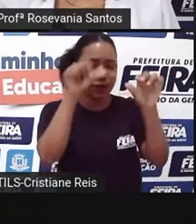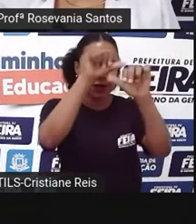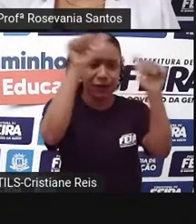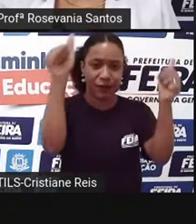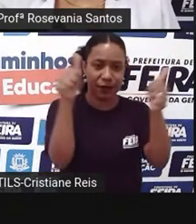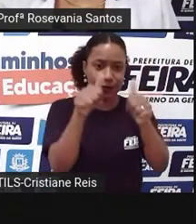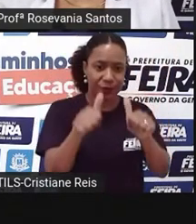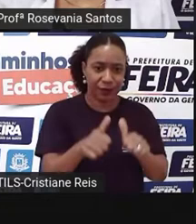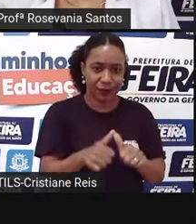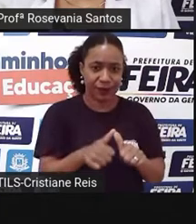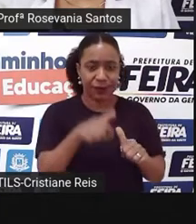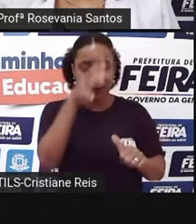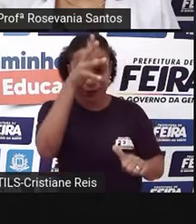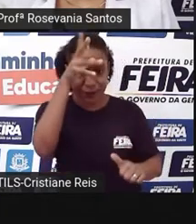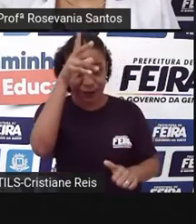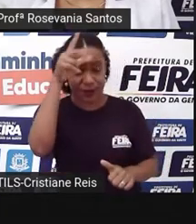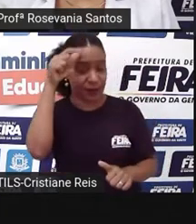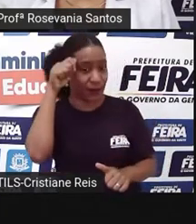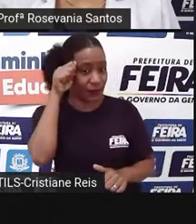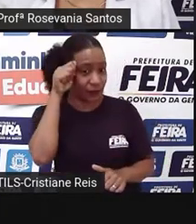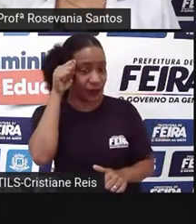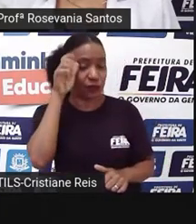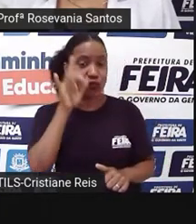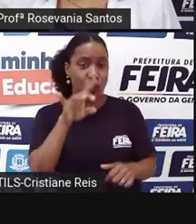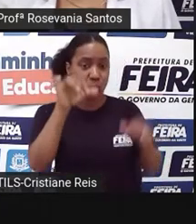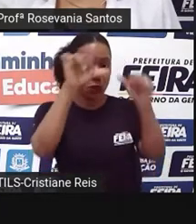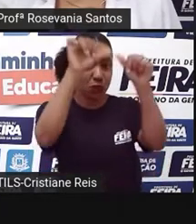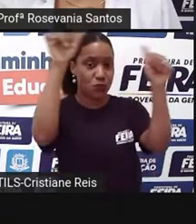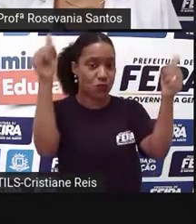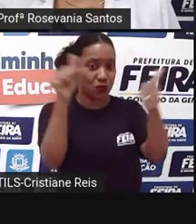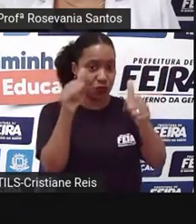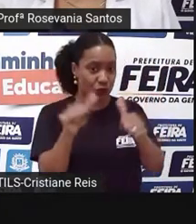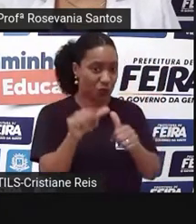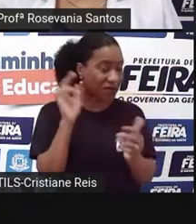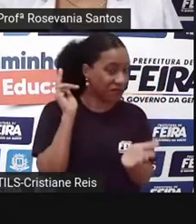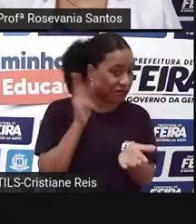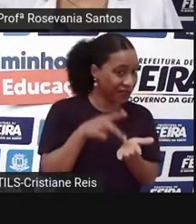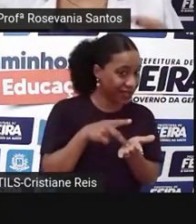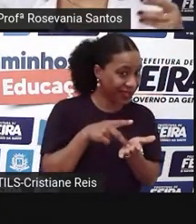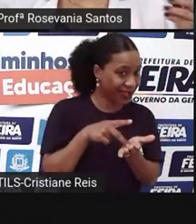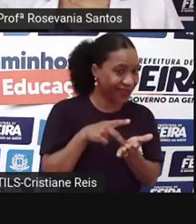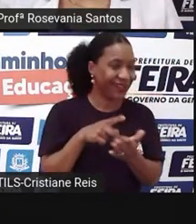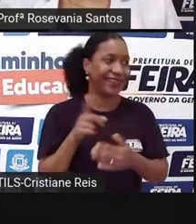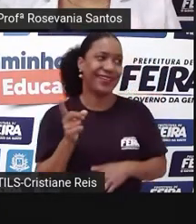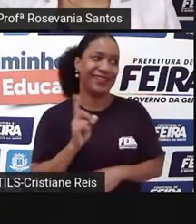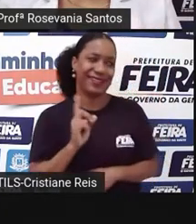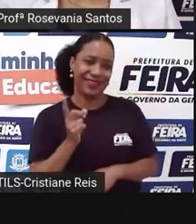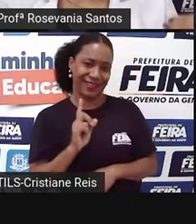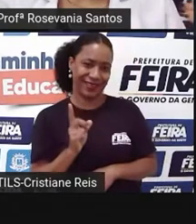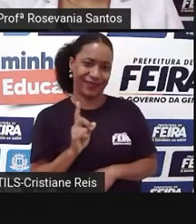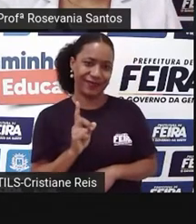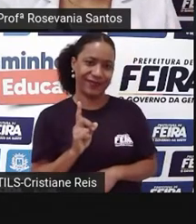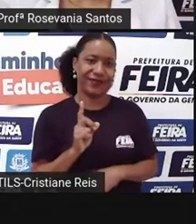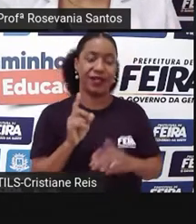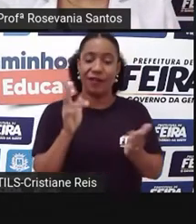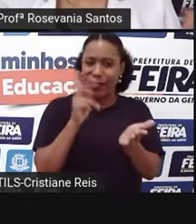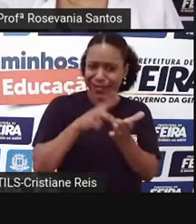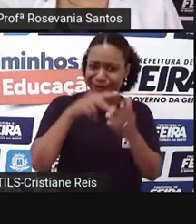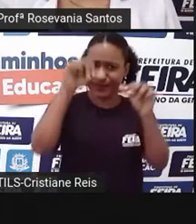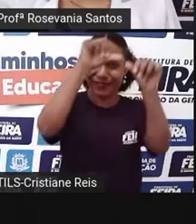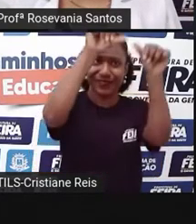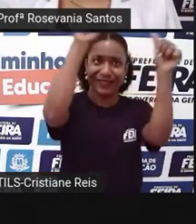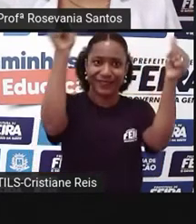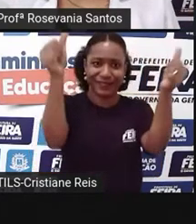mas a Amazônia só vai até ali na região da fronteira. Não é verdade. Na natureza não existe linhas, né, limites,